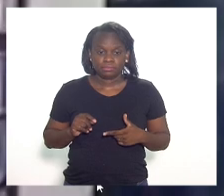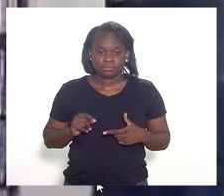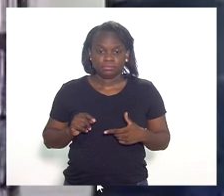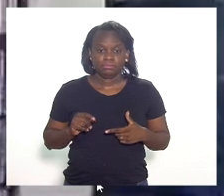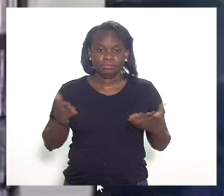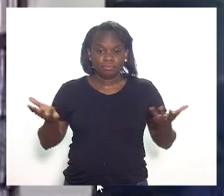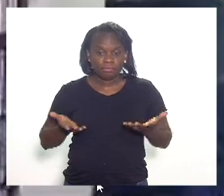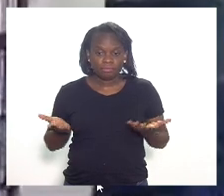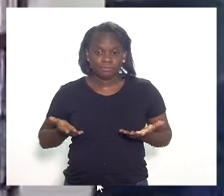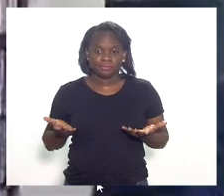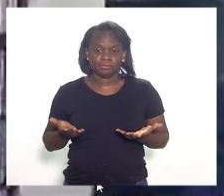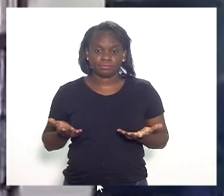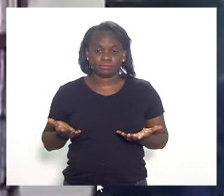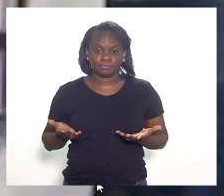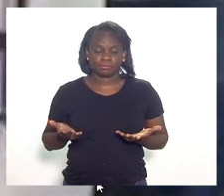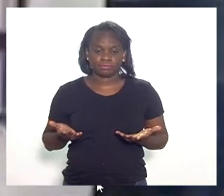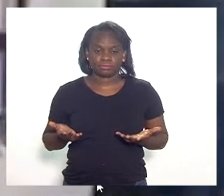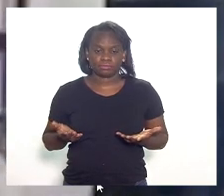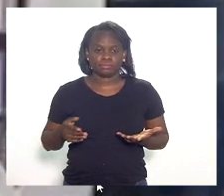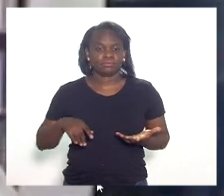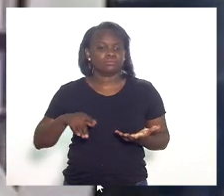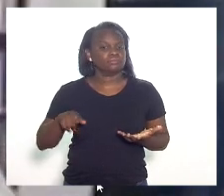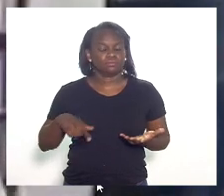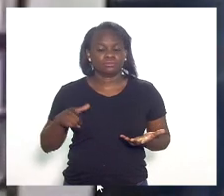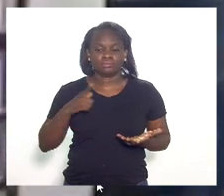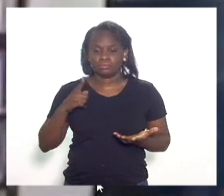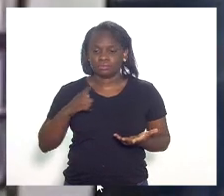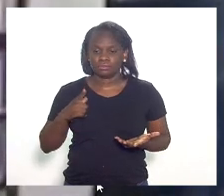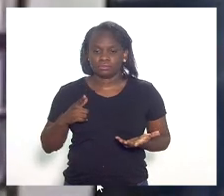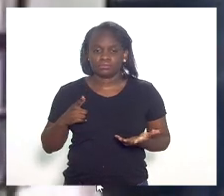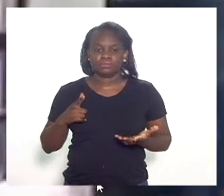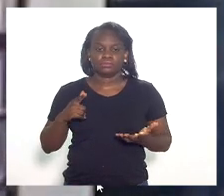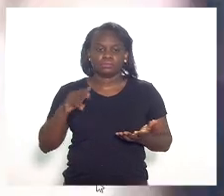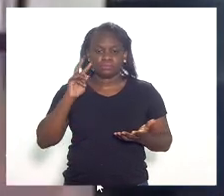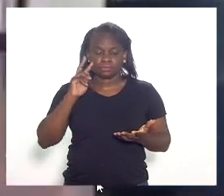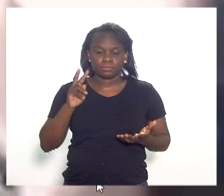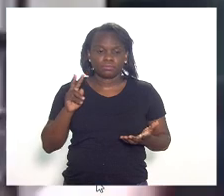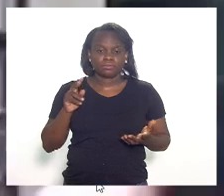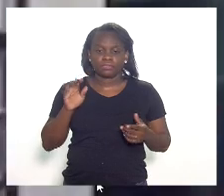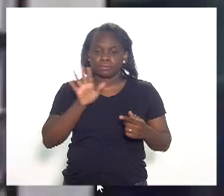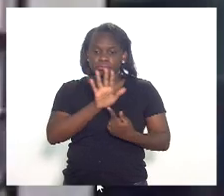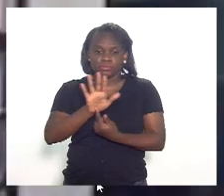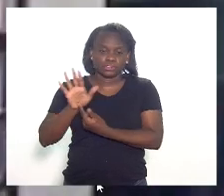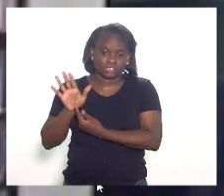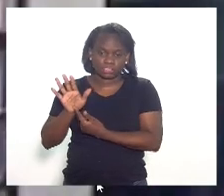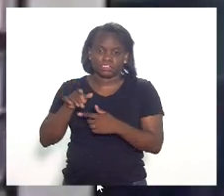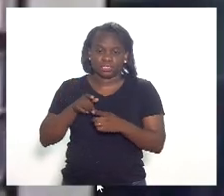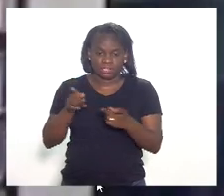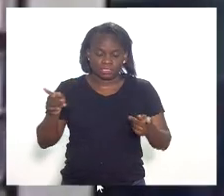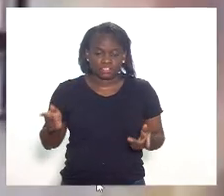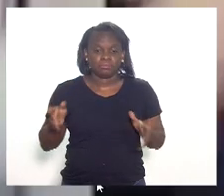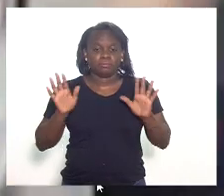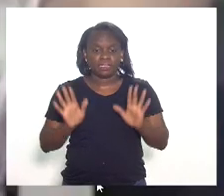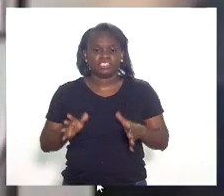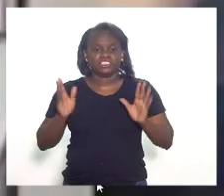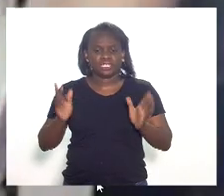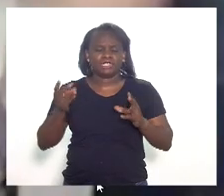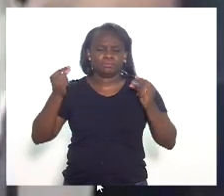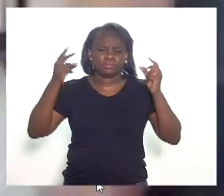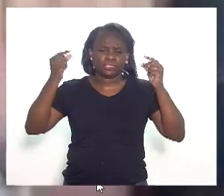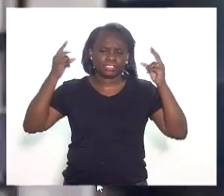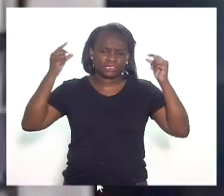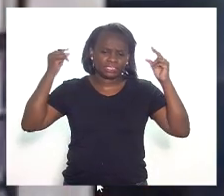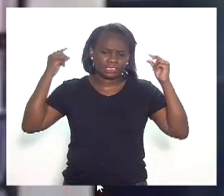hoje nós estamos tornando, dando visibilidade para eles, mas que já vem de